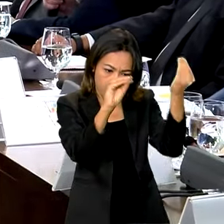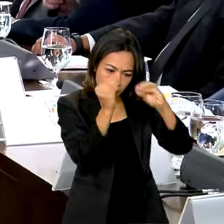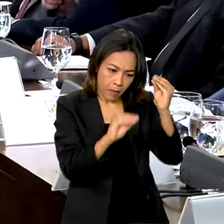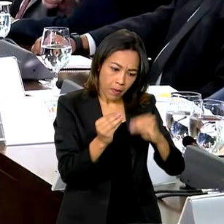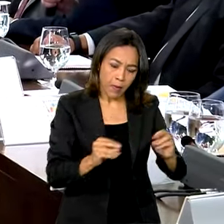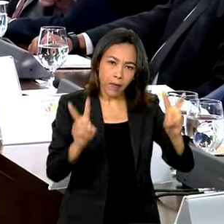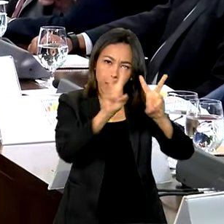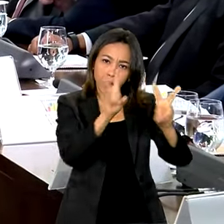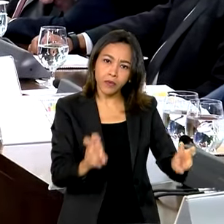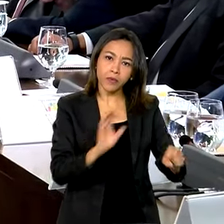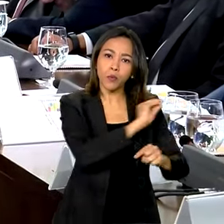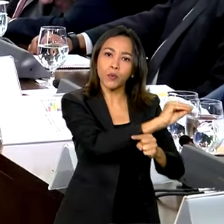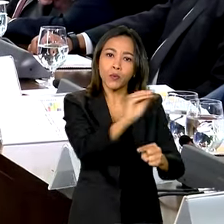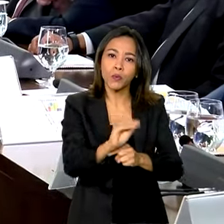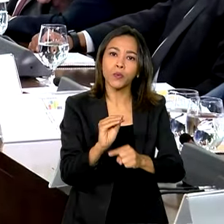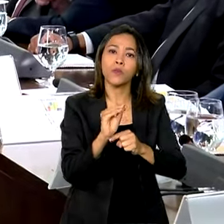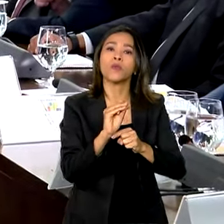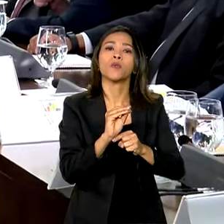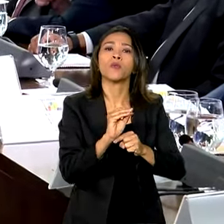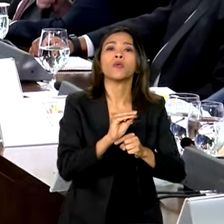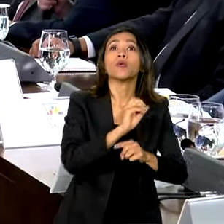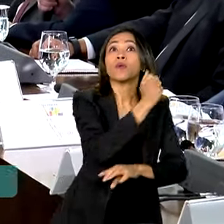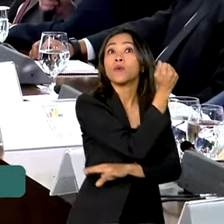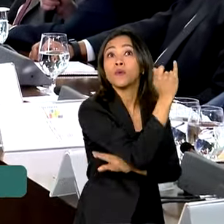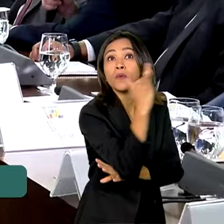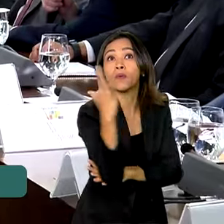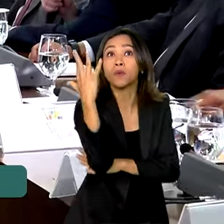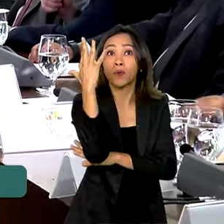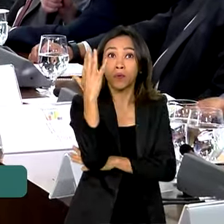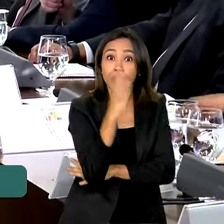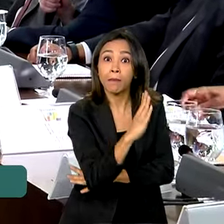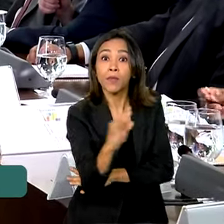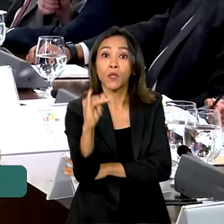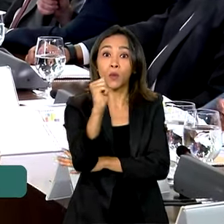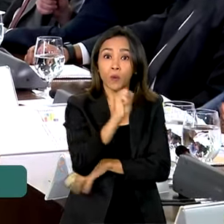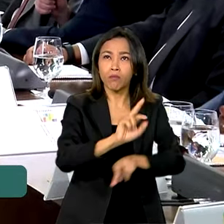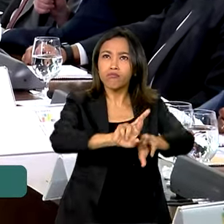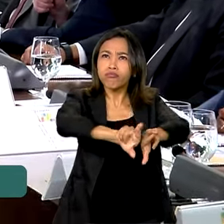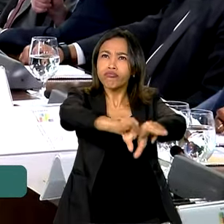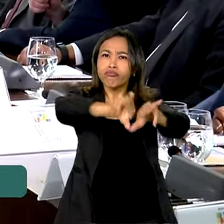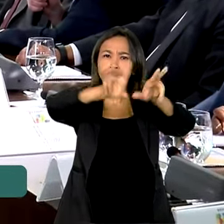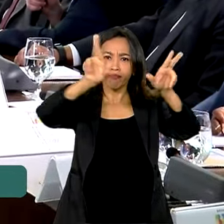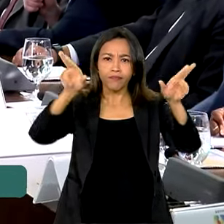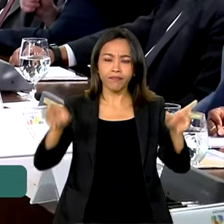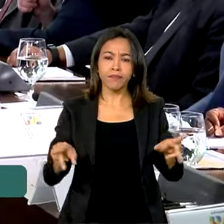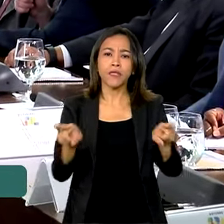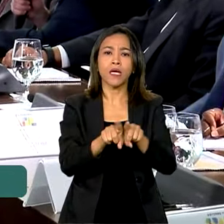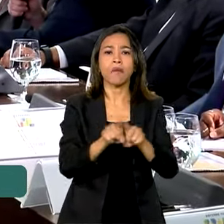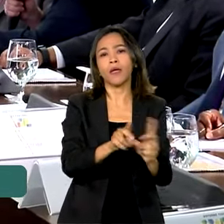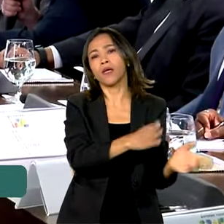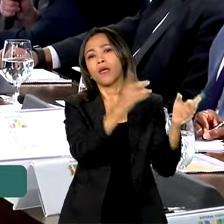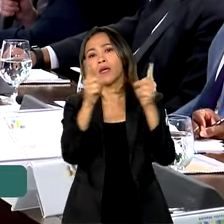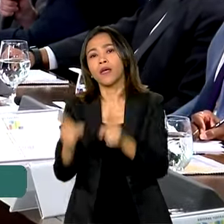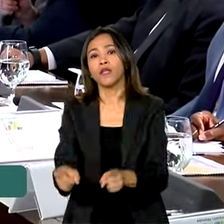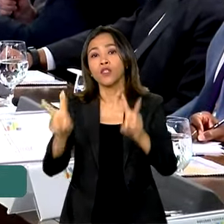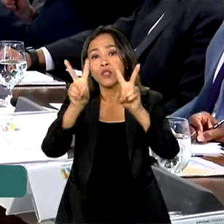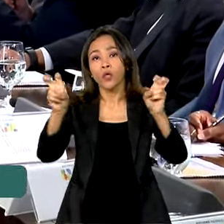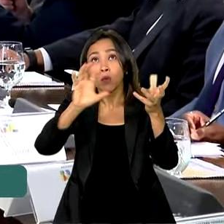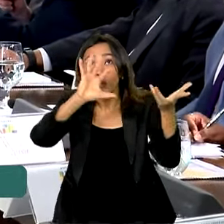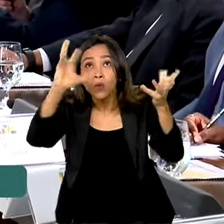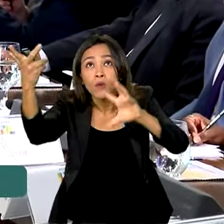Educação Ambiental, as questões de proteção da biodiversidade e também da questão das mudanças climáticas.